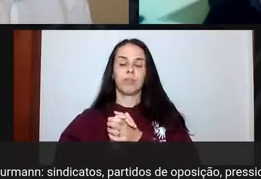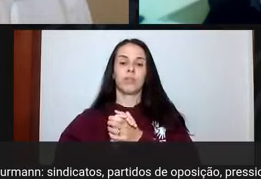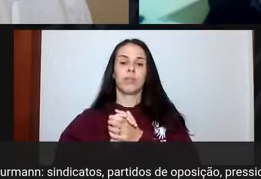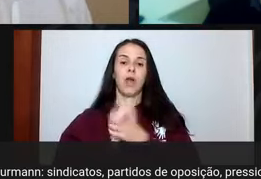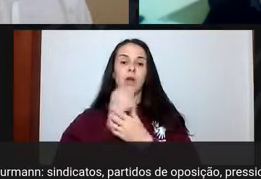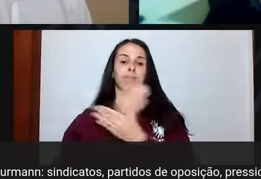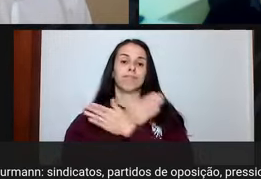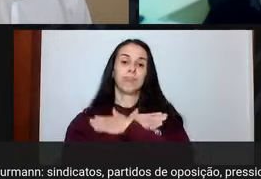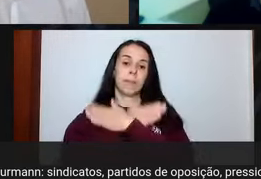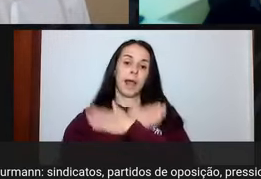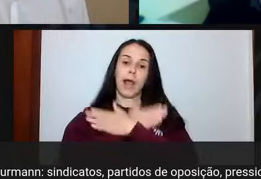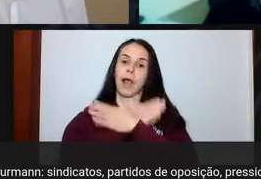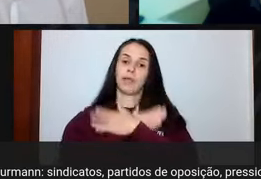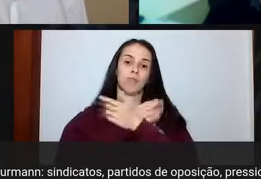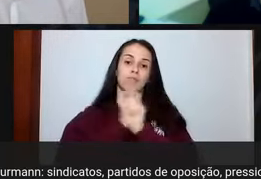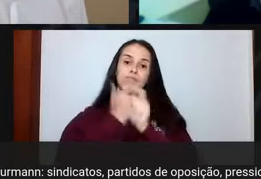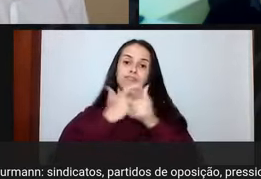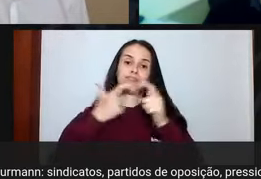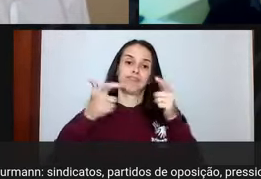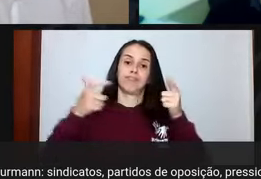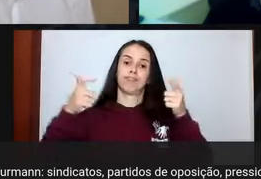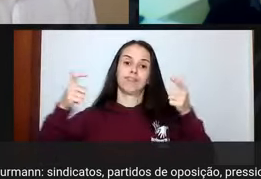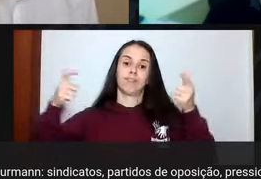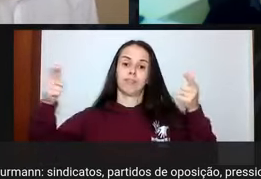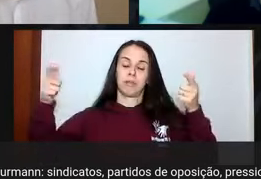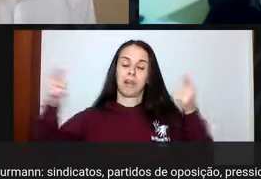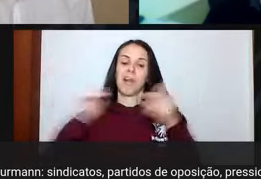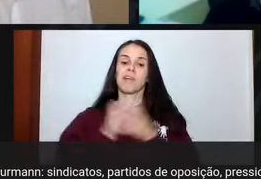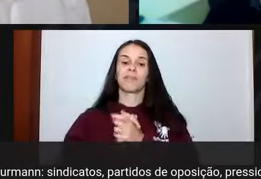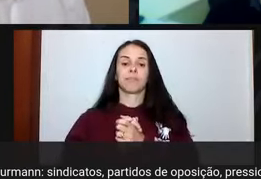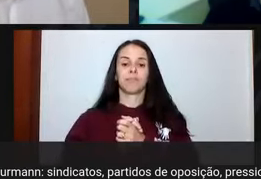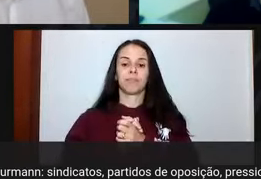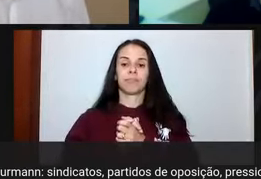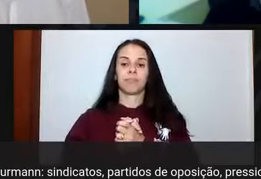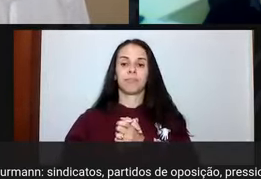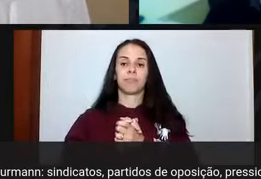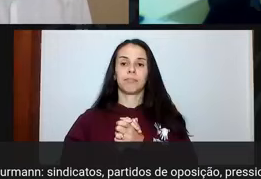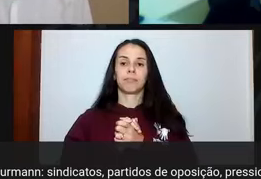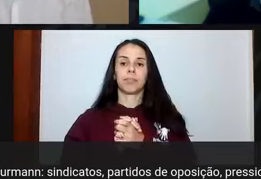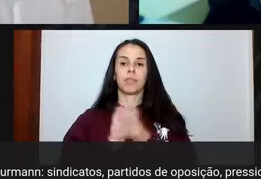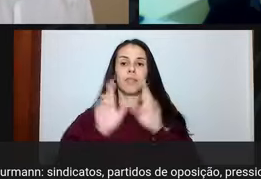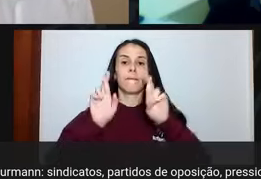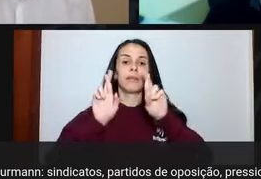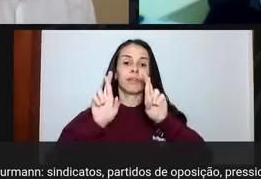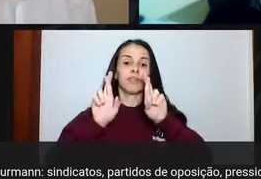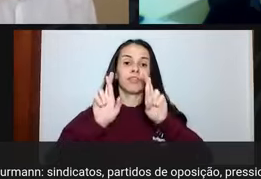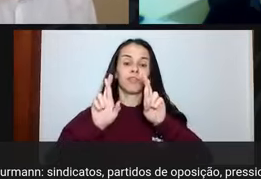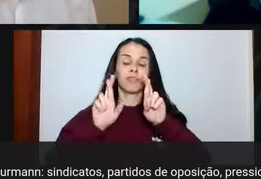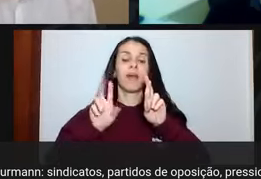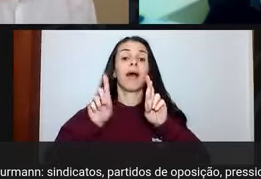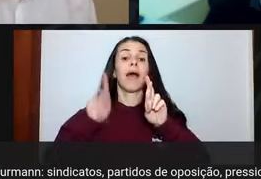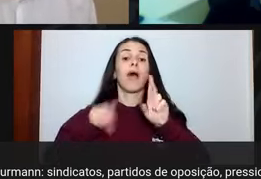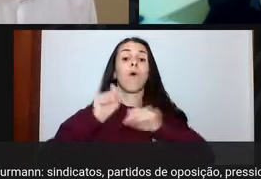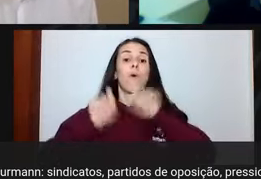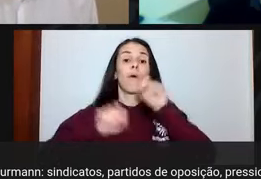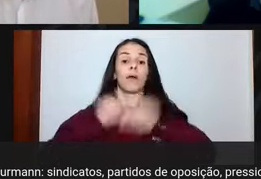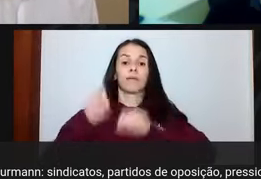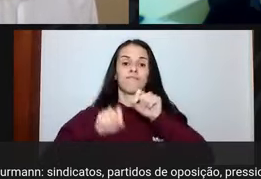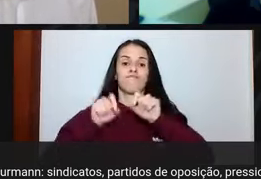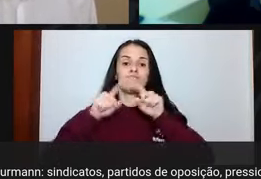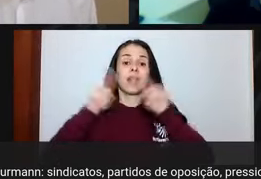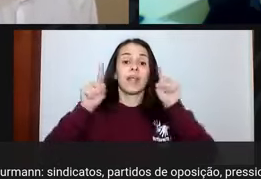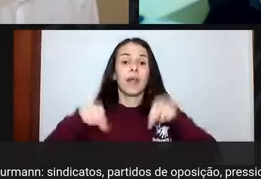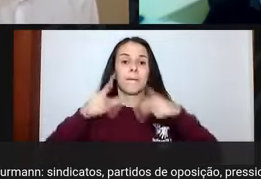Então, de fato, a expectativa que se tem é de que o setor público passe a investir